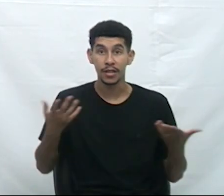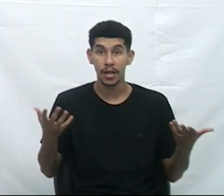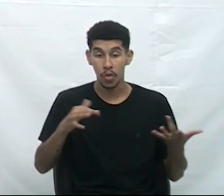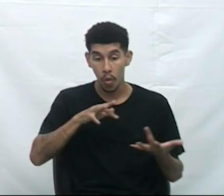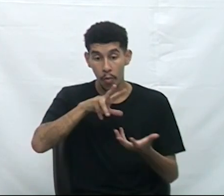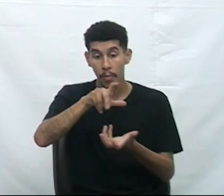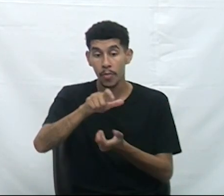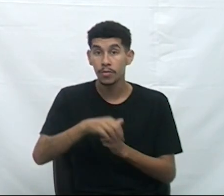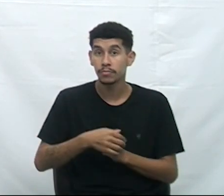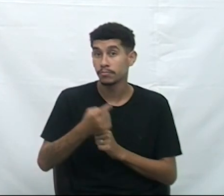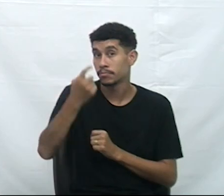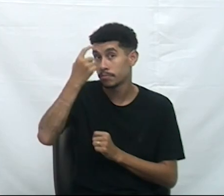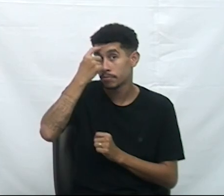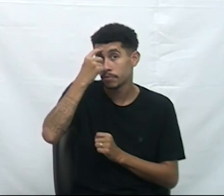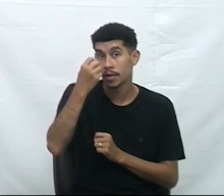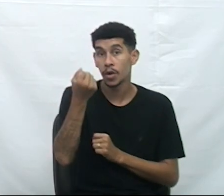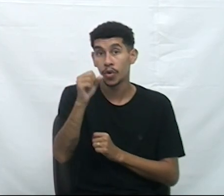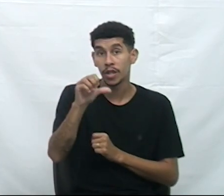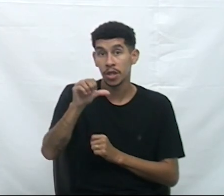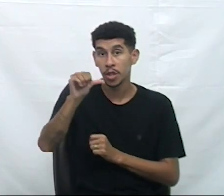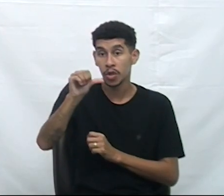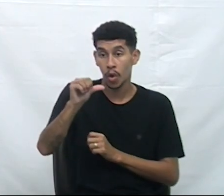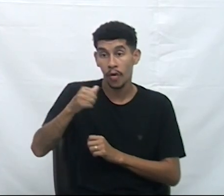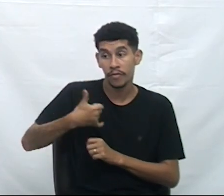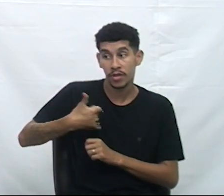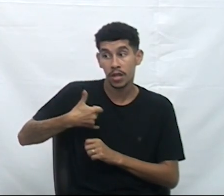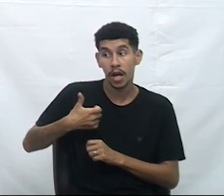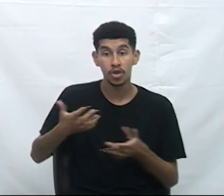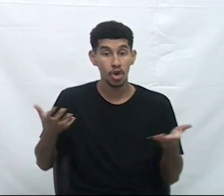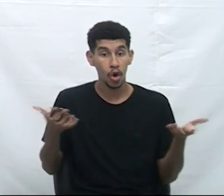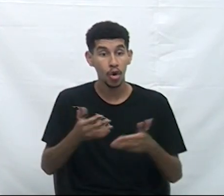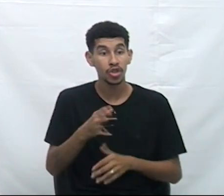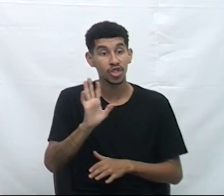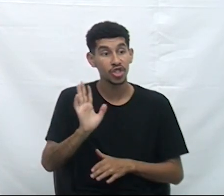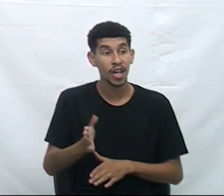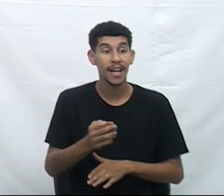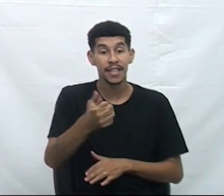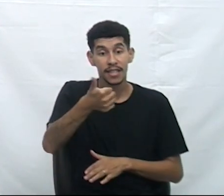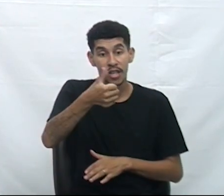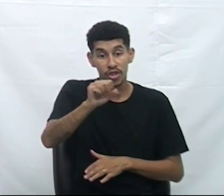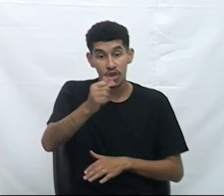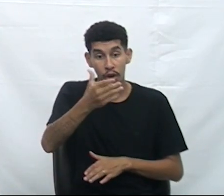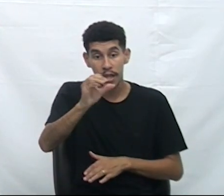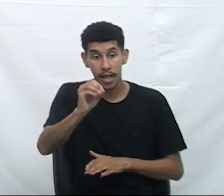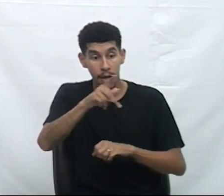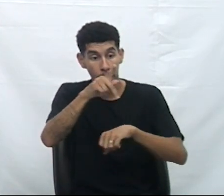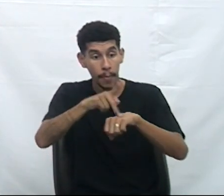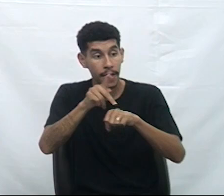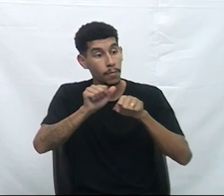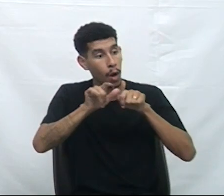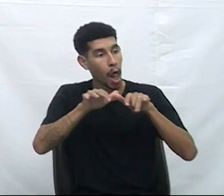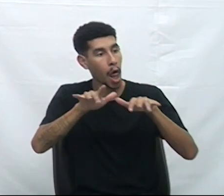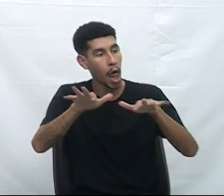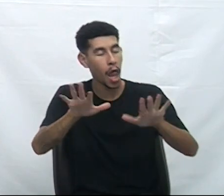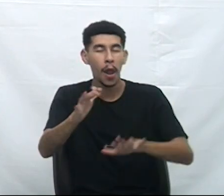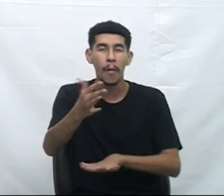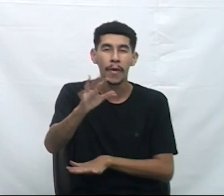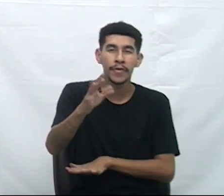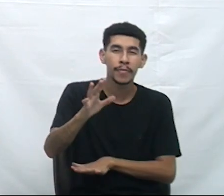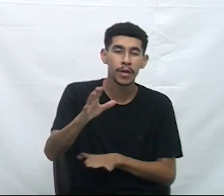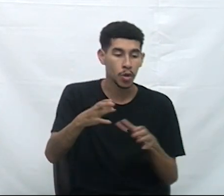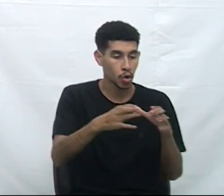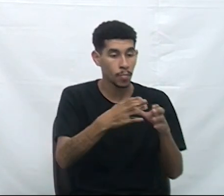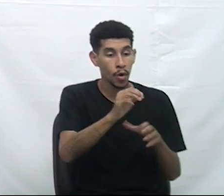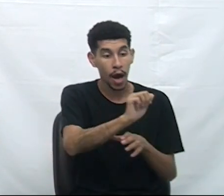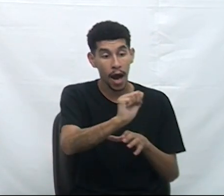Pensem em 89 anos. Hoje, está em 180 países, tem cerca de 110